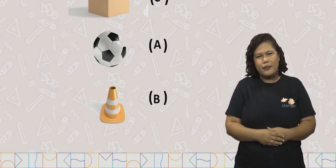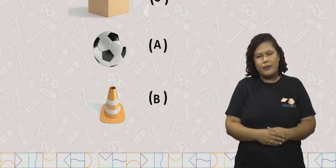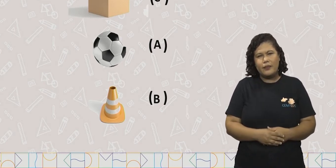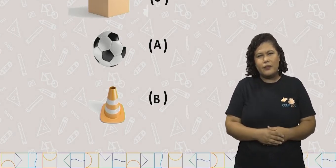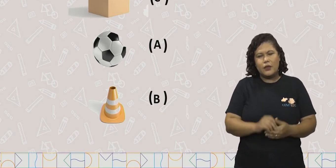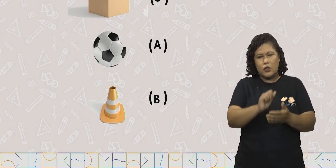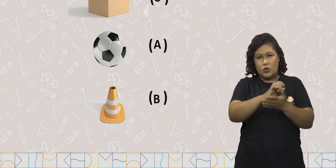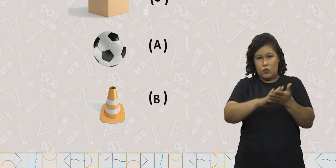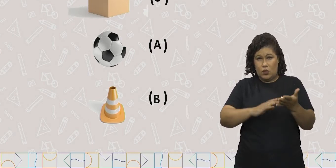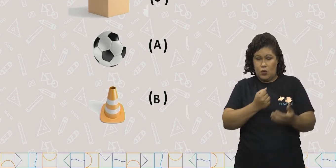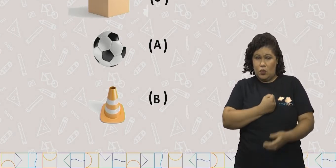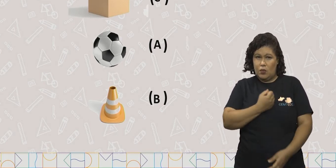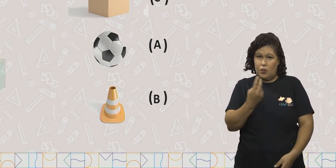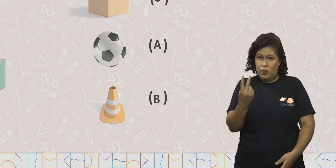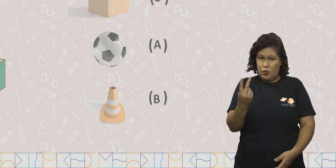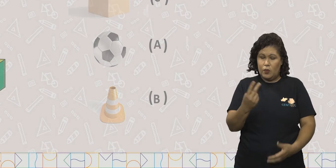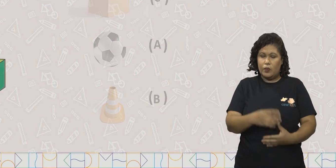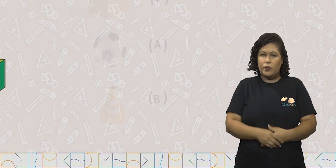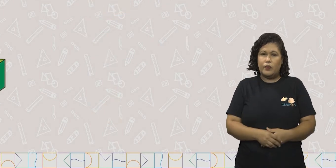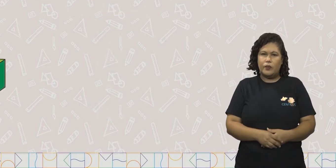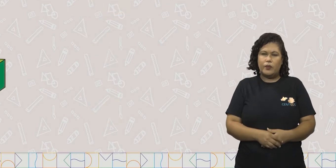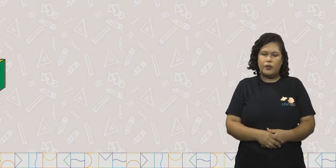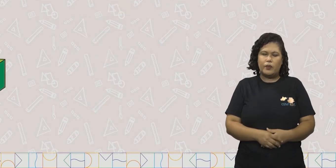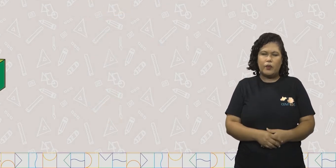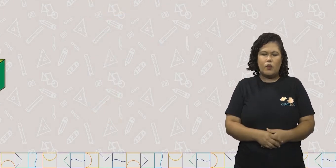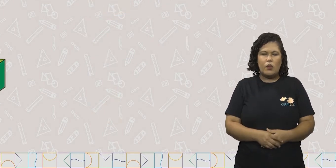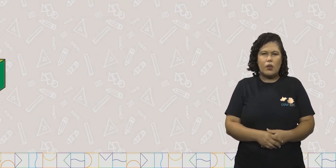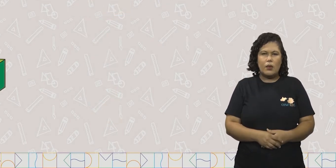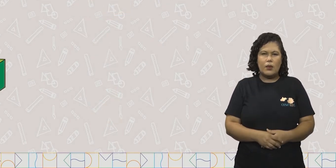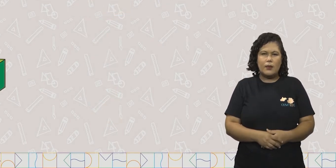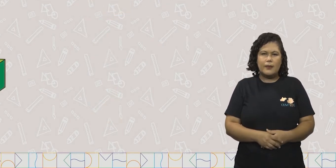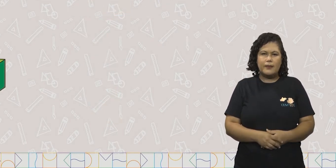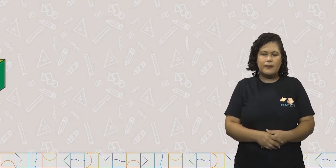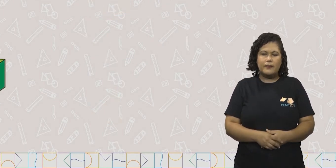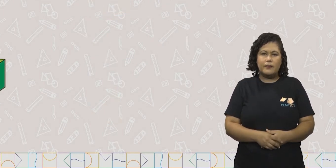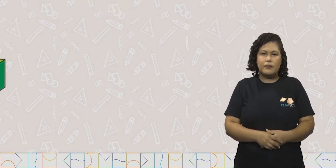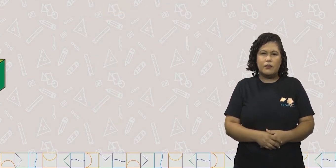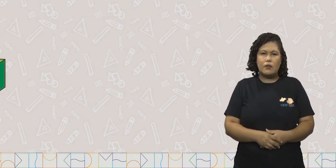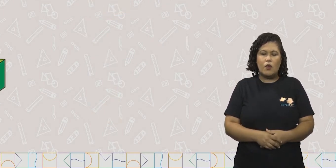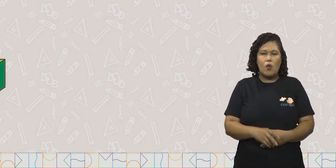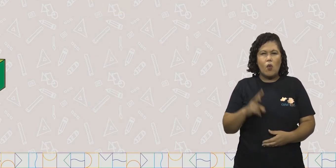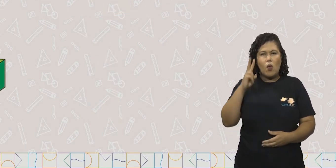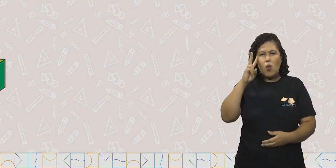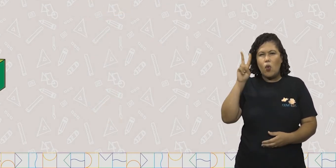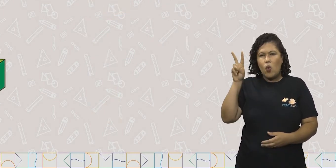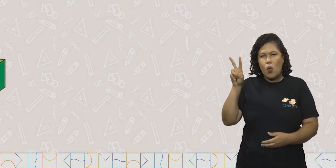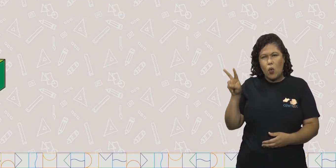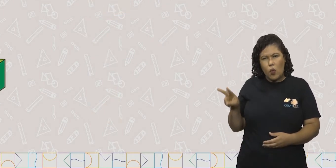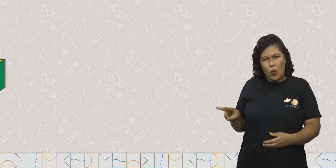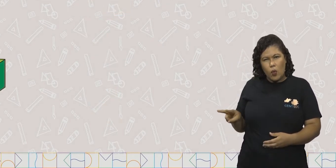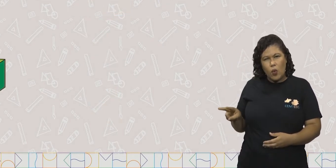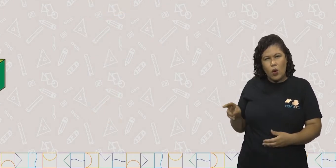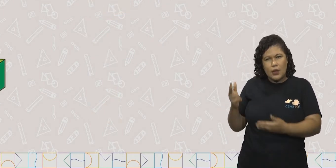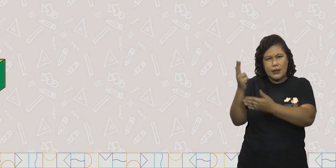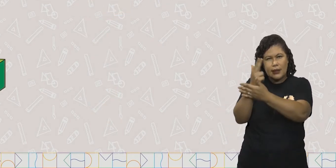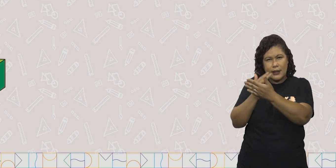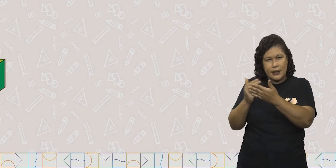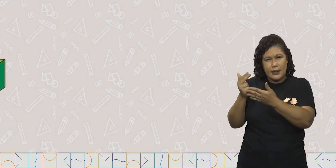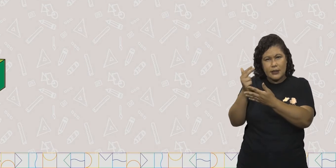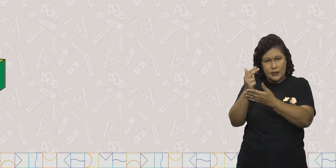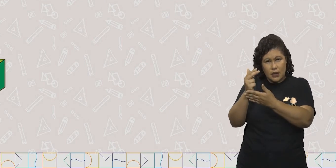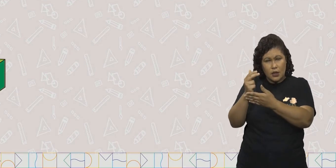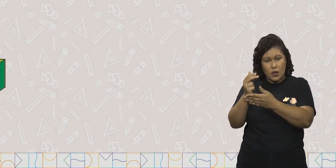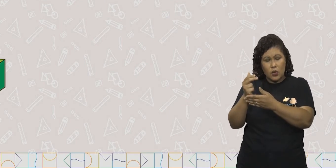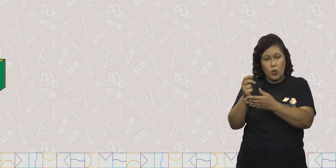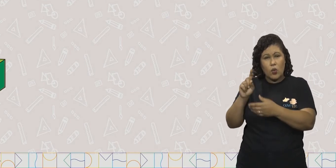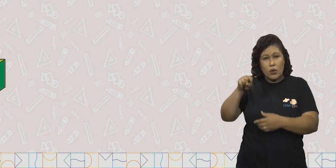atividade número 2 criança? Na atividade número 2 escreva o nome das figuras geométricas